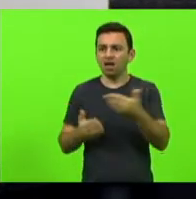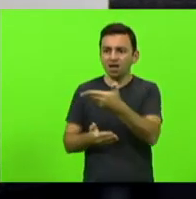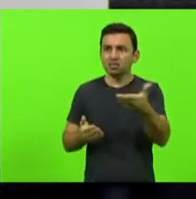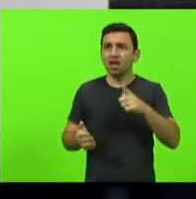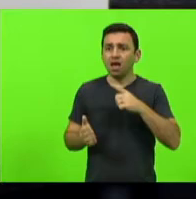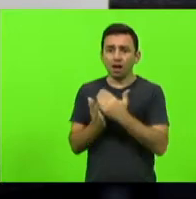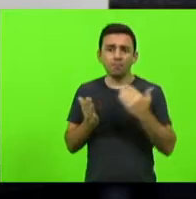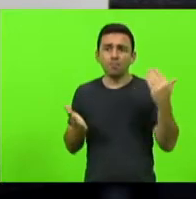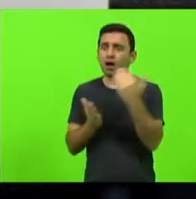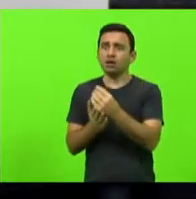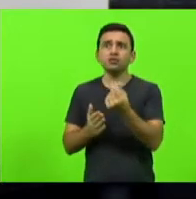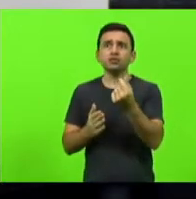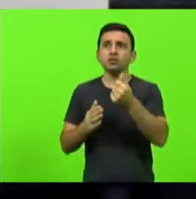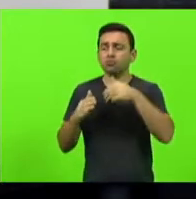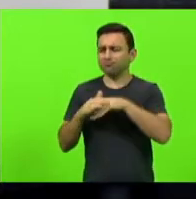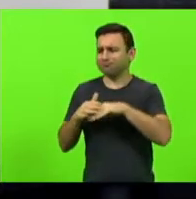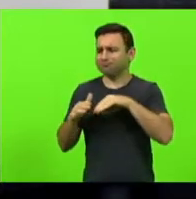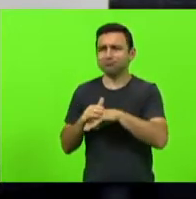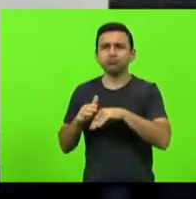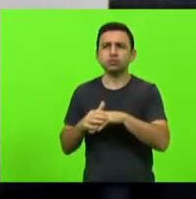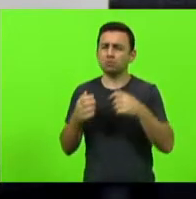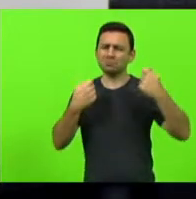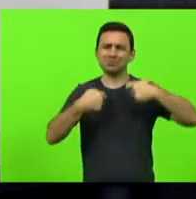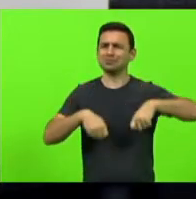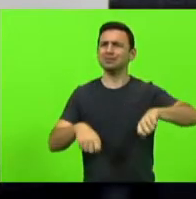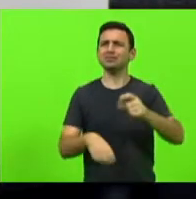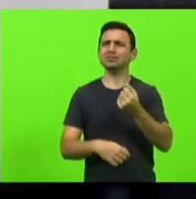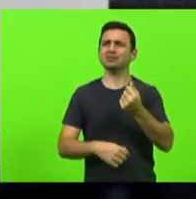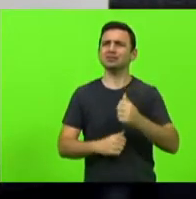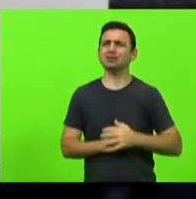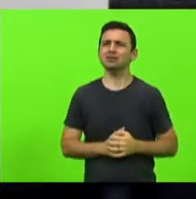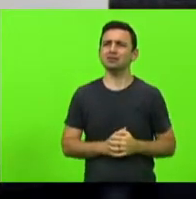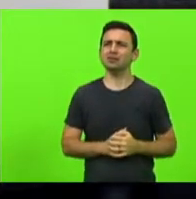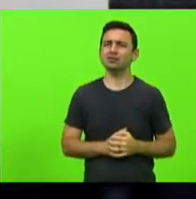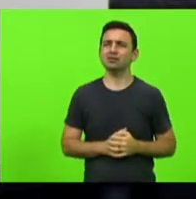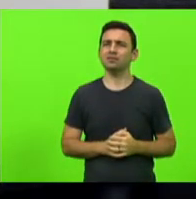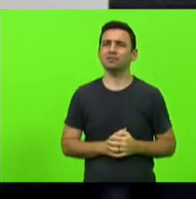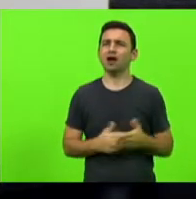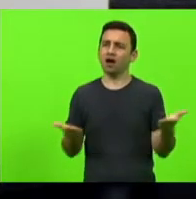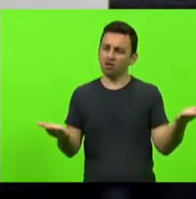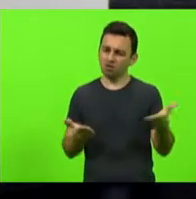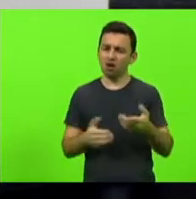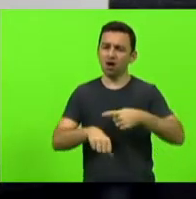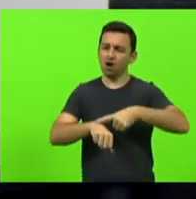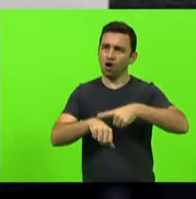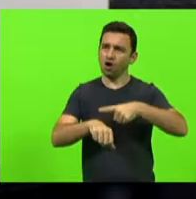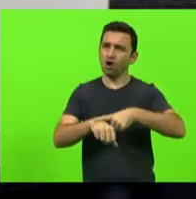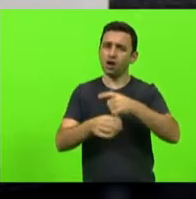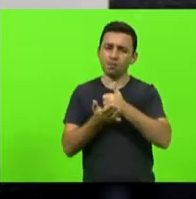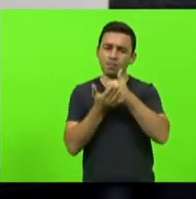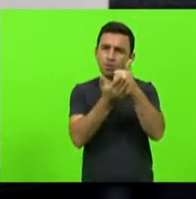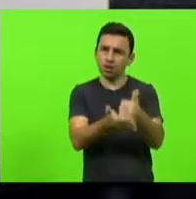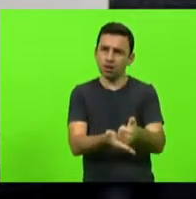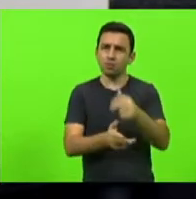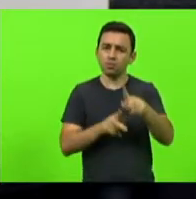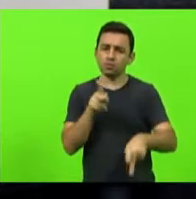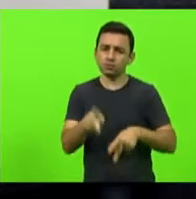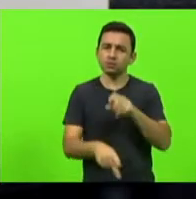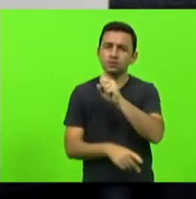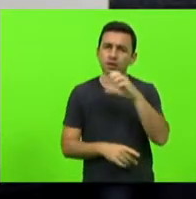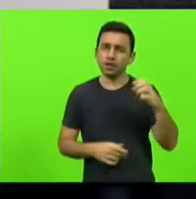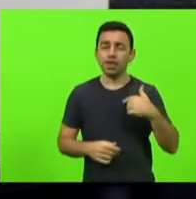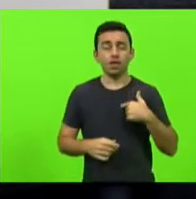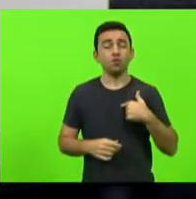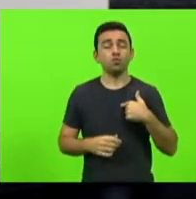não precisa desse dinheiro então é o momento de ajudar os catarinenses por isso eu não tenho dúvida